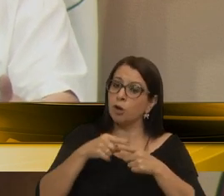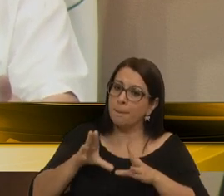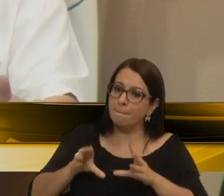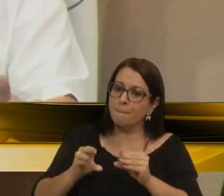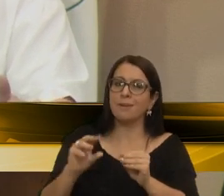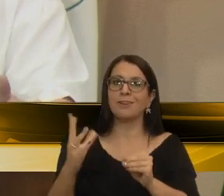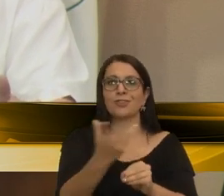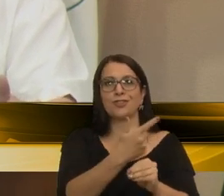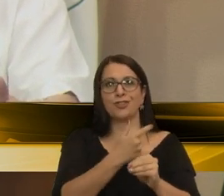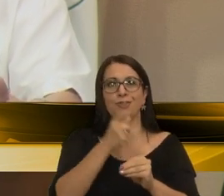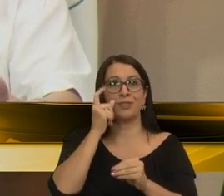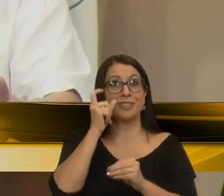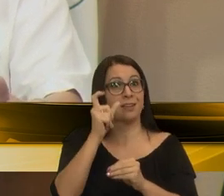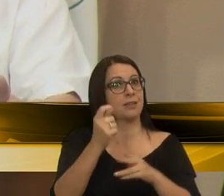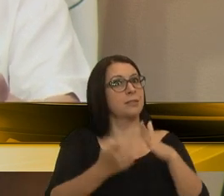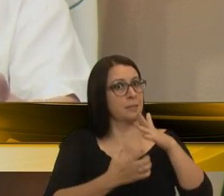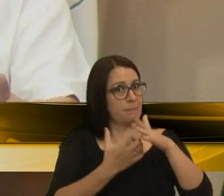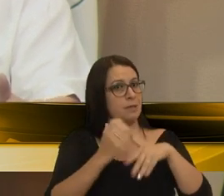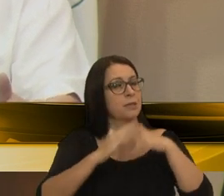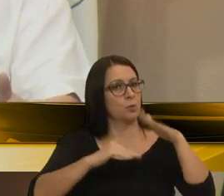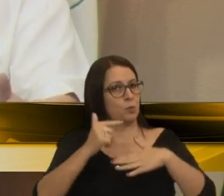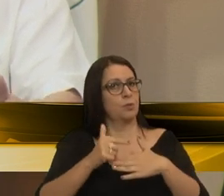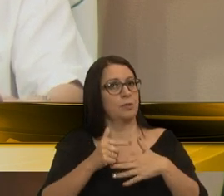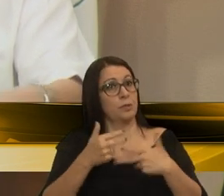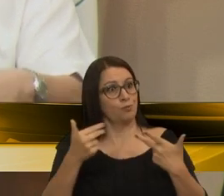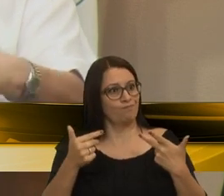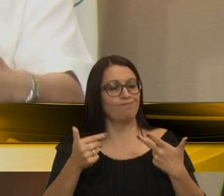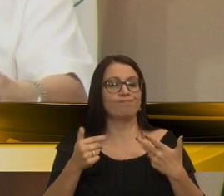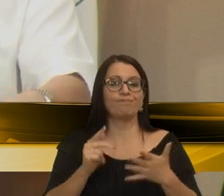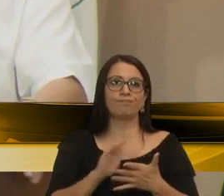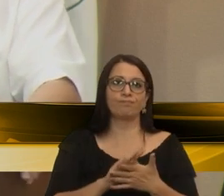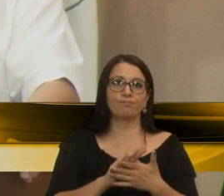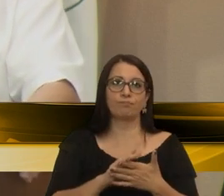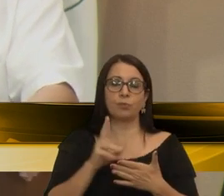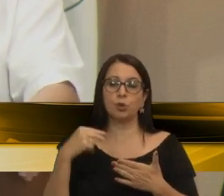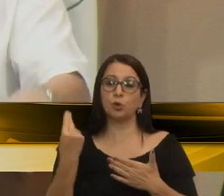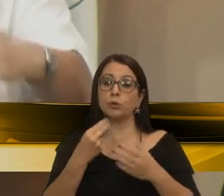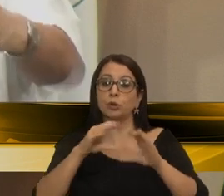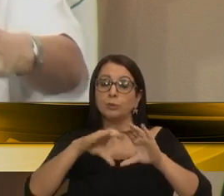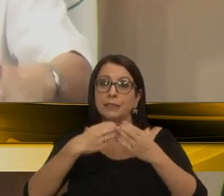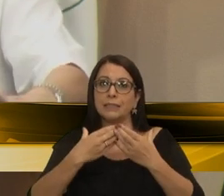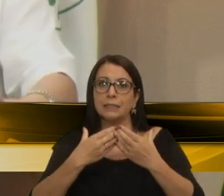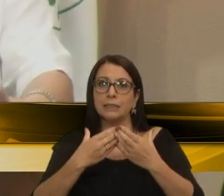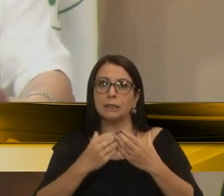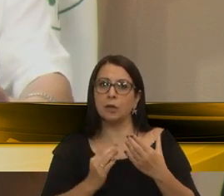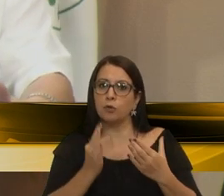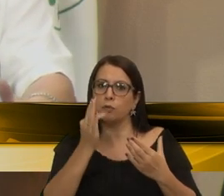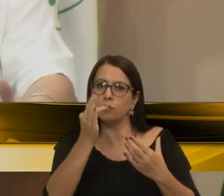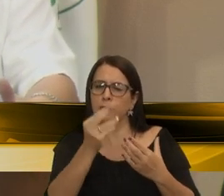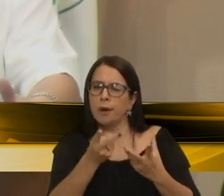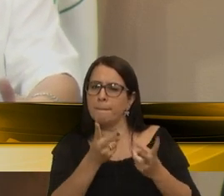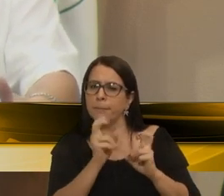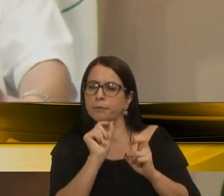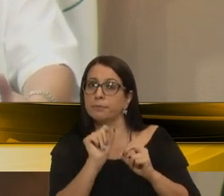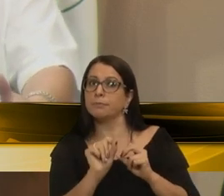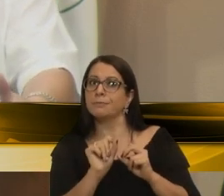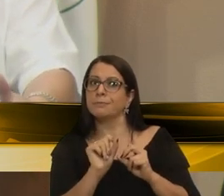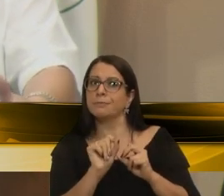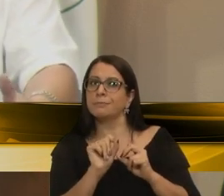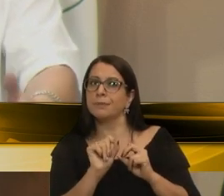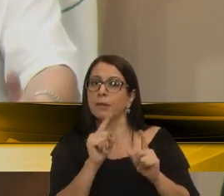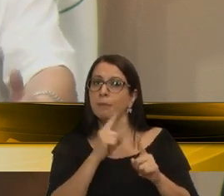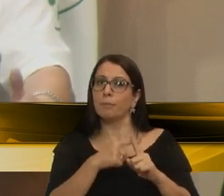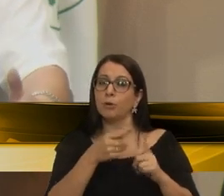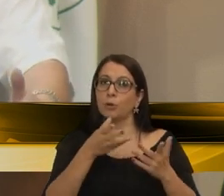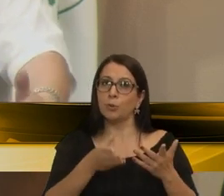interesses grandiosos e mexe com questões que a nossa comunidade lá adiante vai perceber. Porque hoje